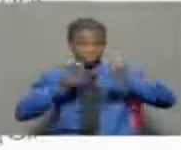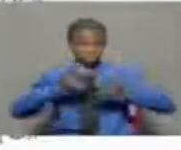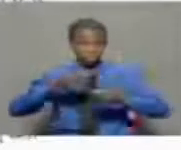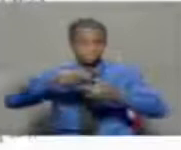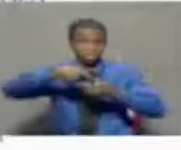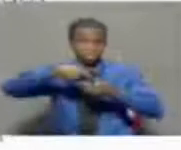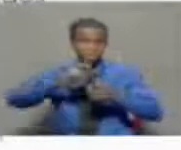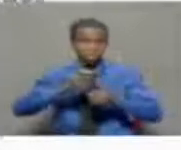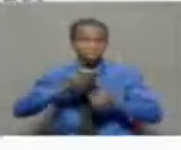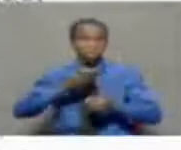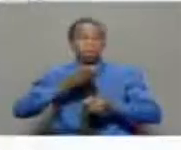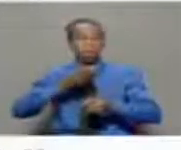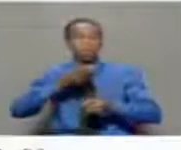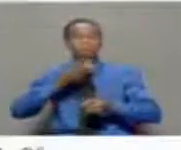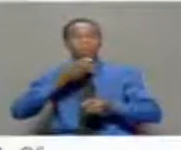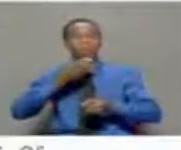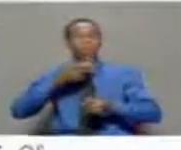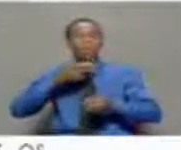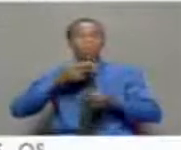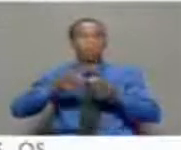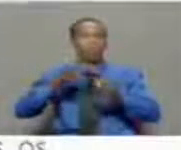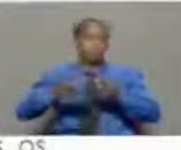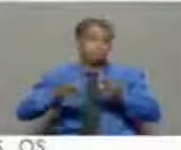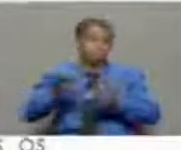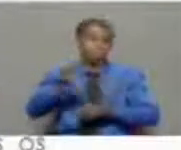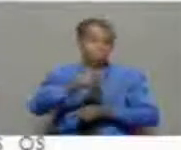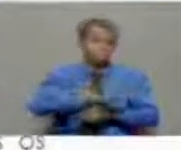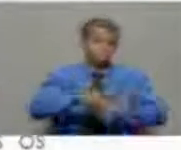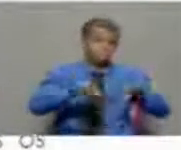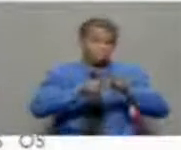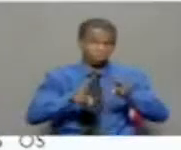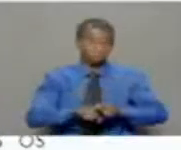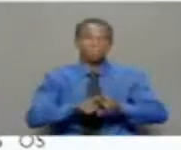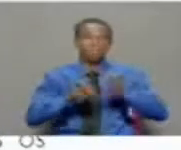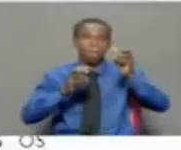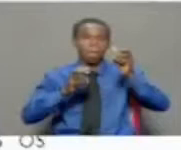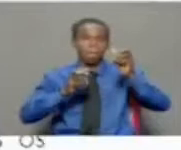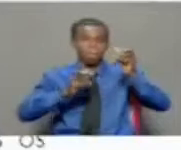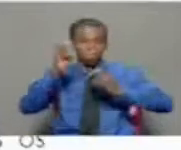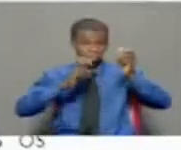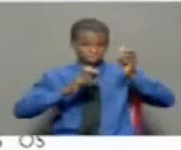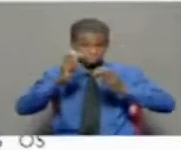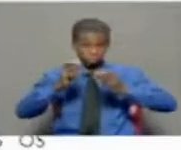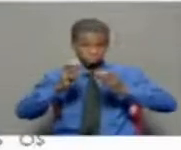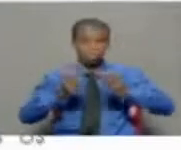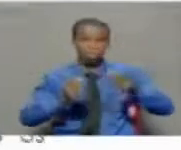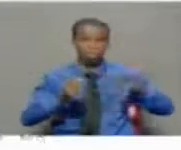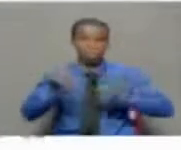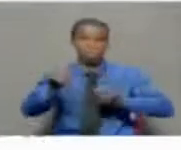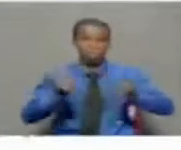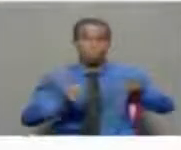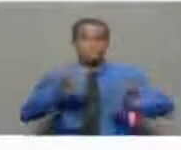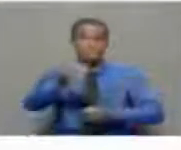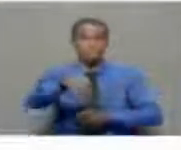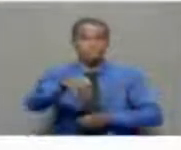todos os equipamentos, máquinas e móveis. A totalidade das ações que detinham na